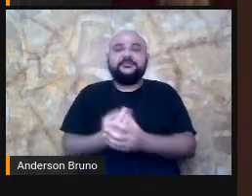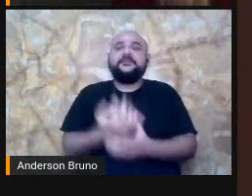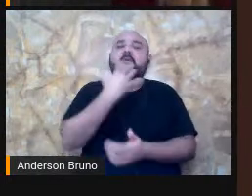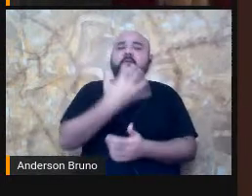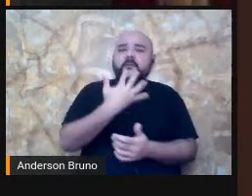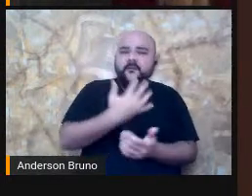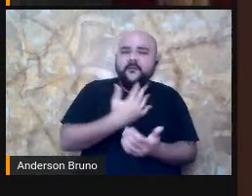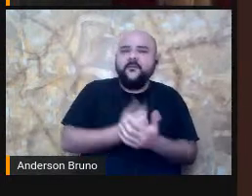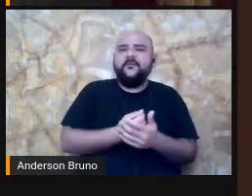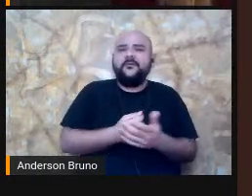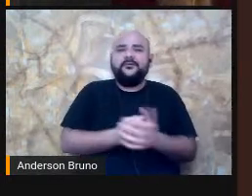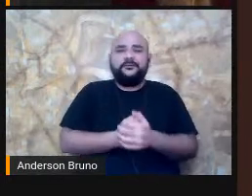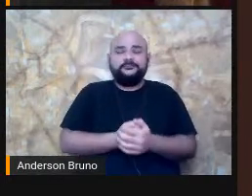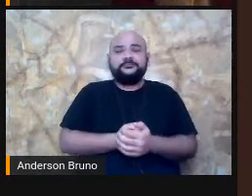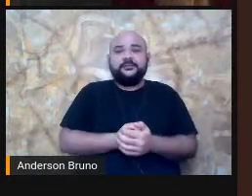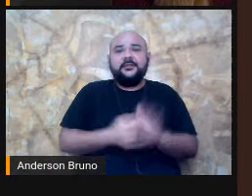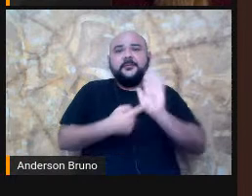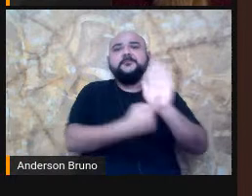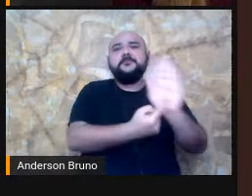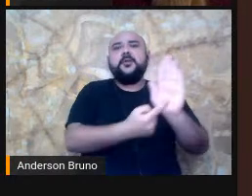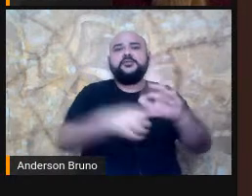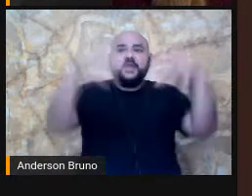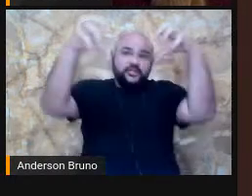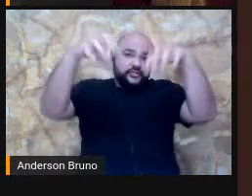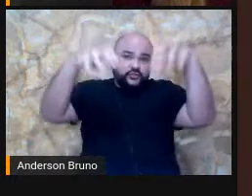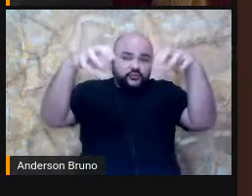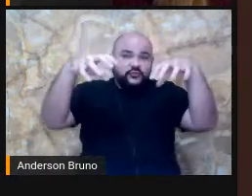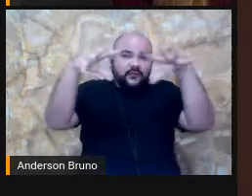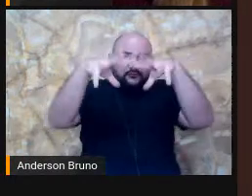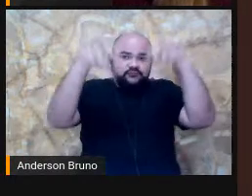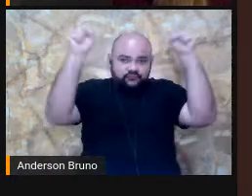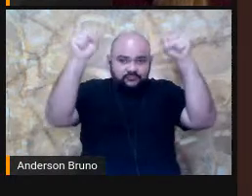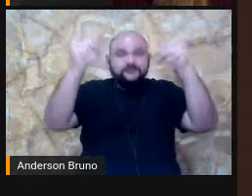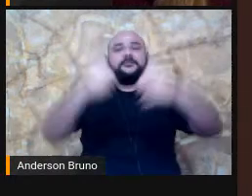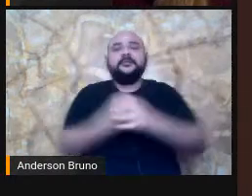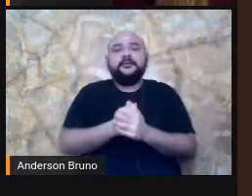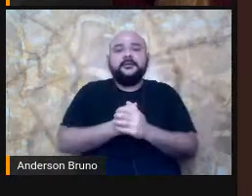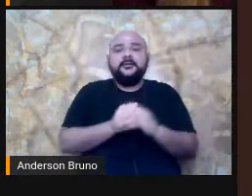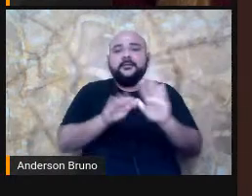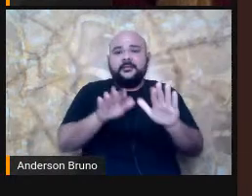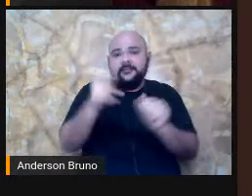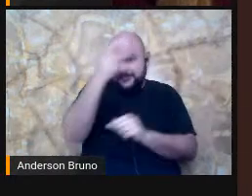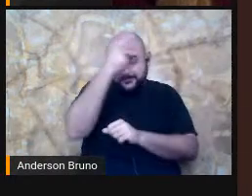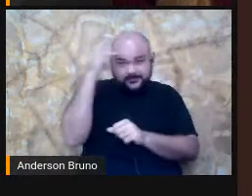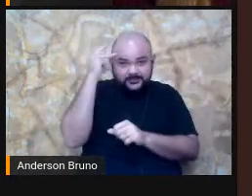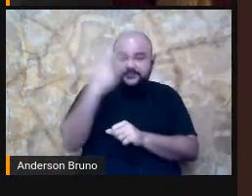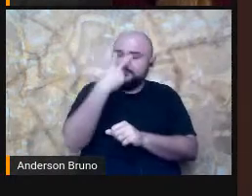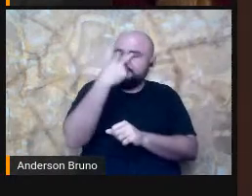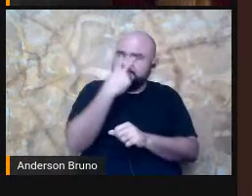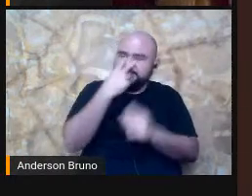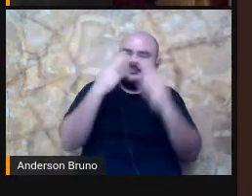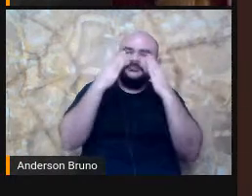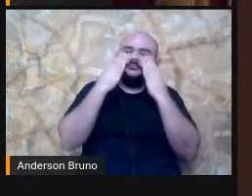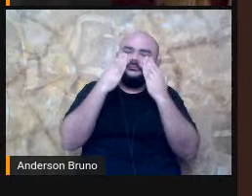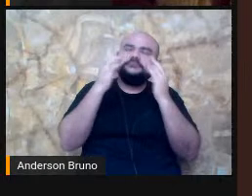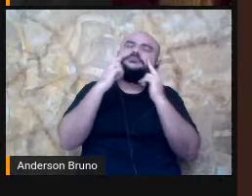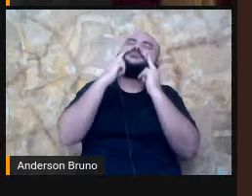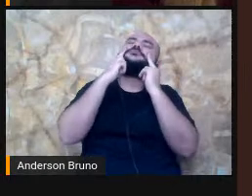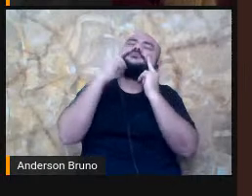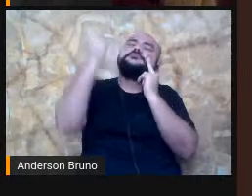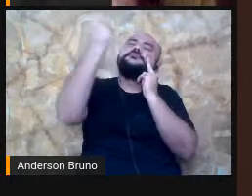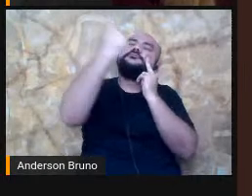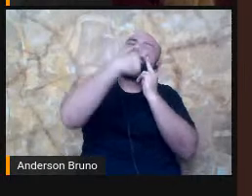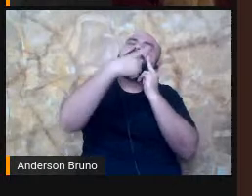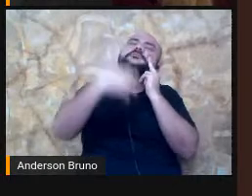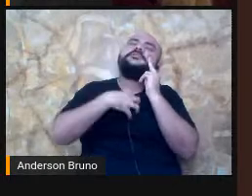momentaneamente parou, e essa pessoa aqui, seria a pessoa cega, está com seus olhos fechados, e recebendo esse calor,